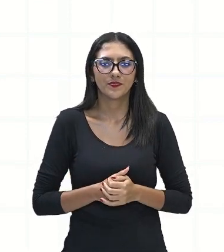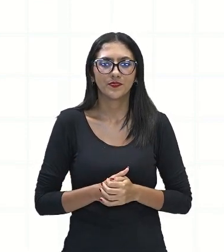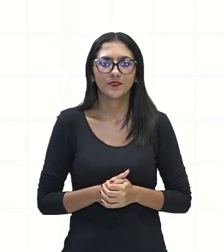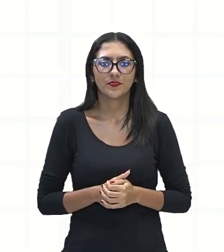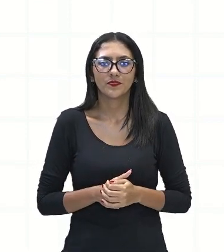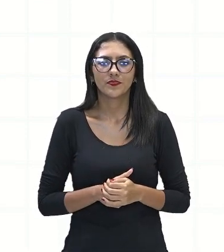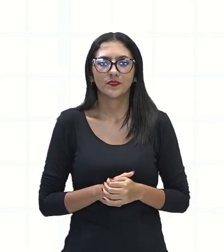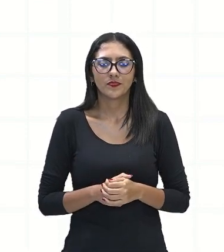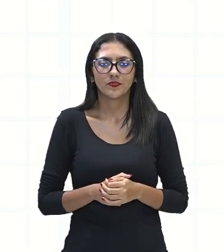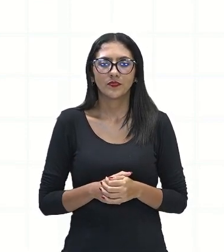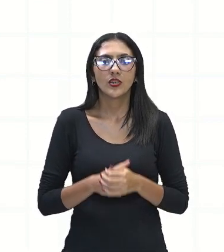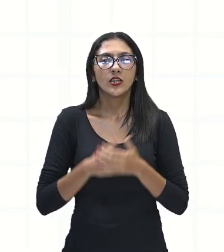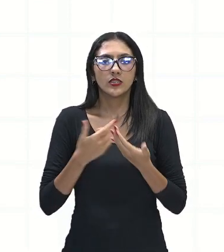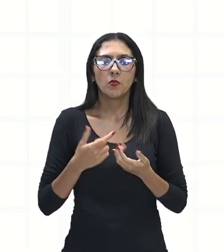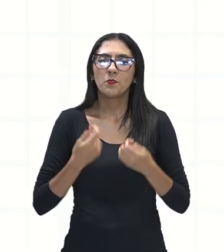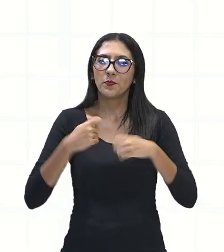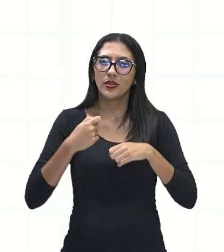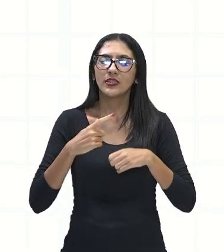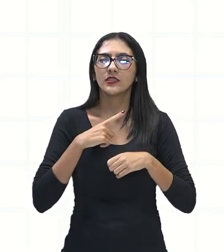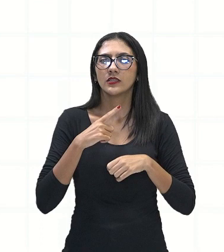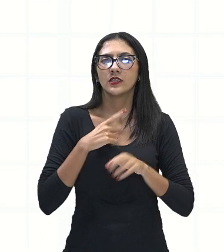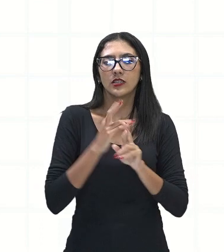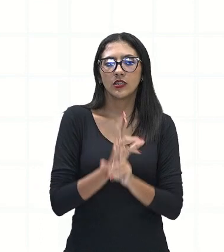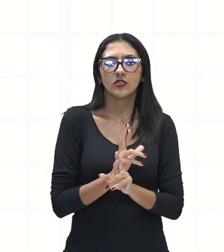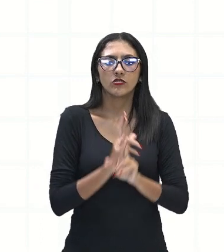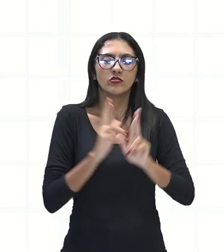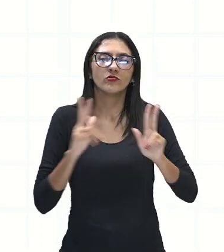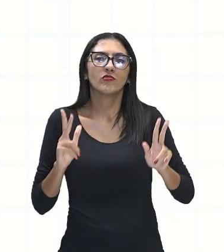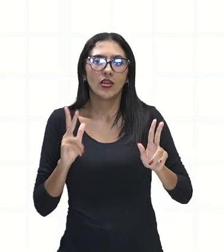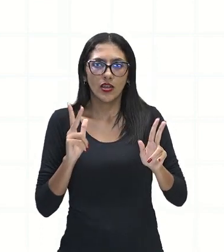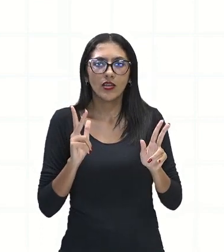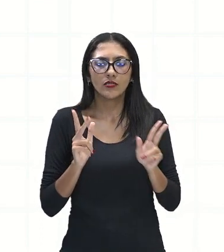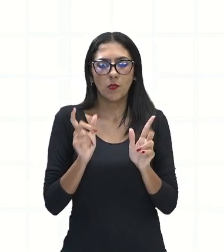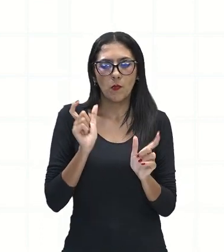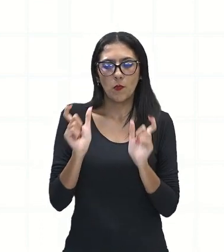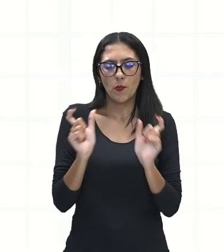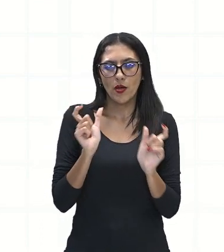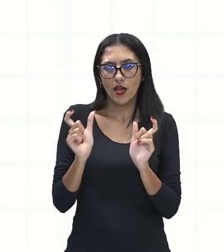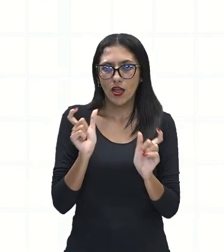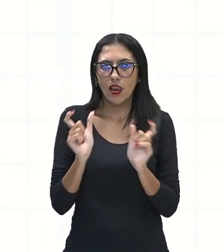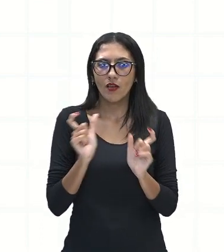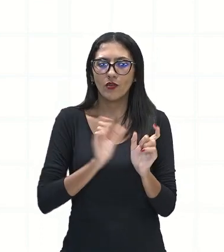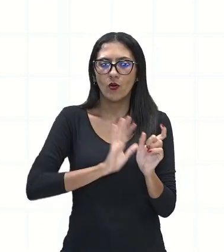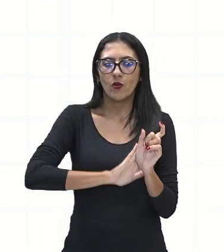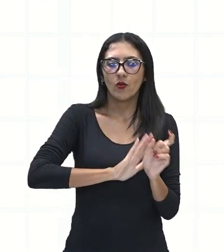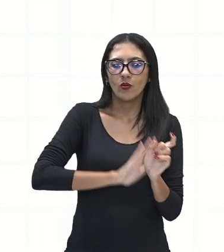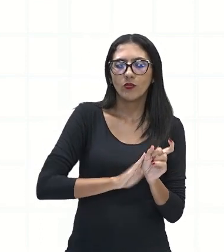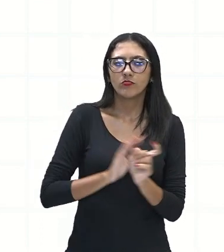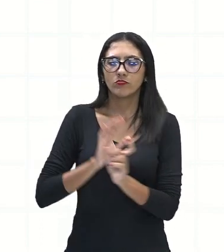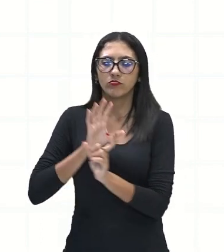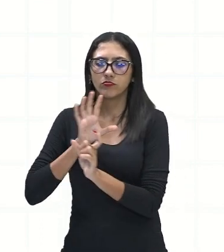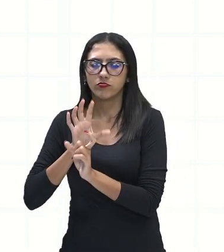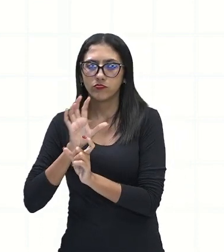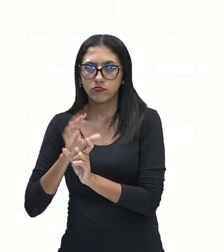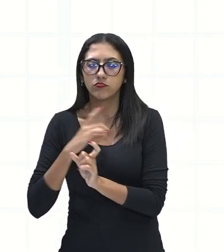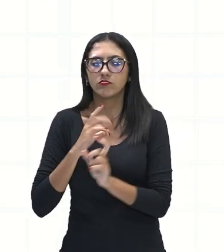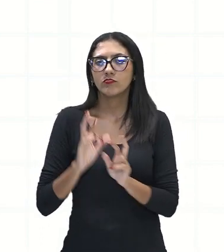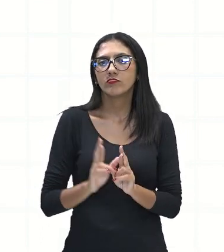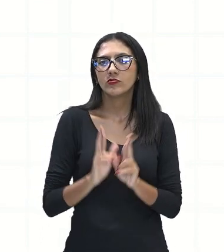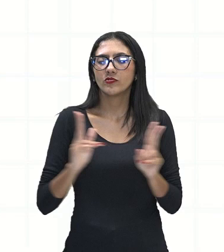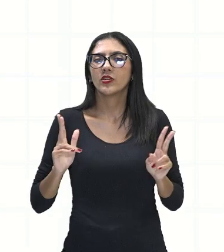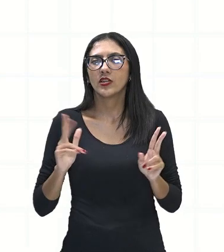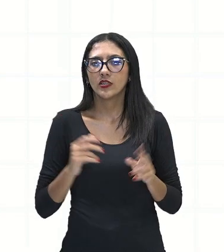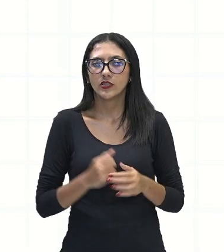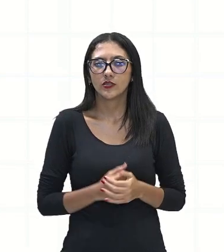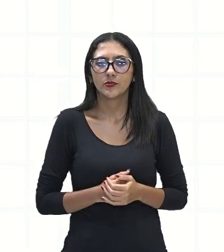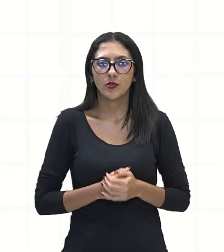Então, ela vai ser diferente. Ela vai ser diferenciada, né? Da conotação. Porque a conotação, ela vai estar ligada a quê?